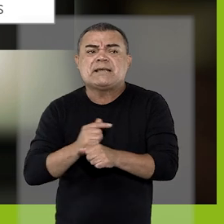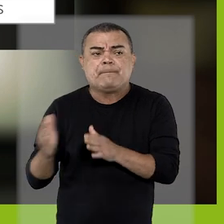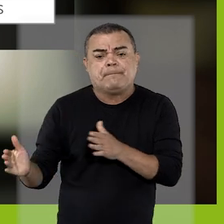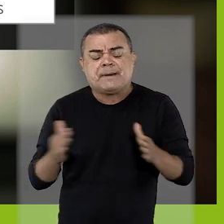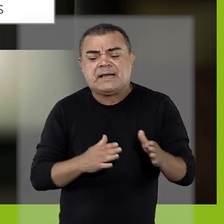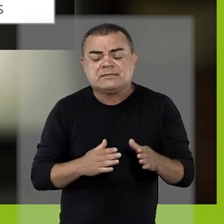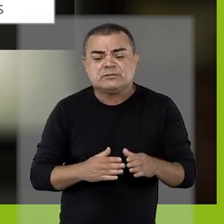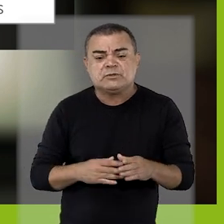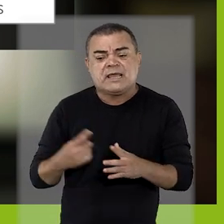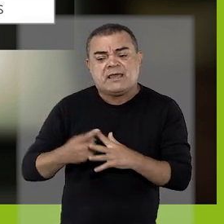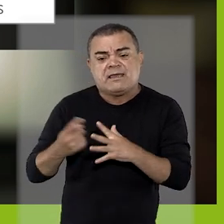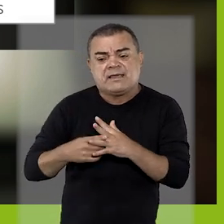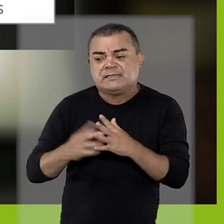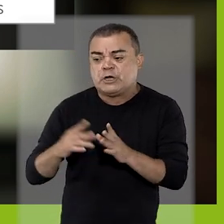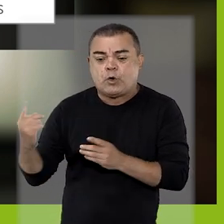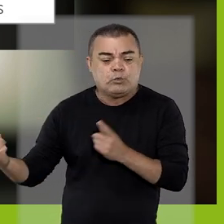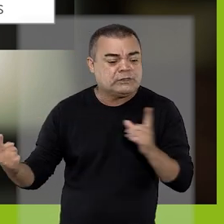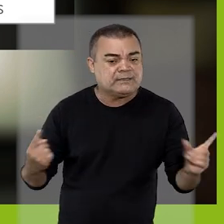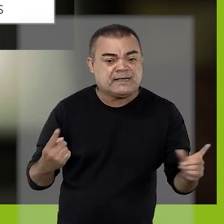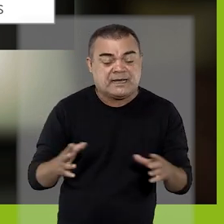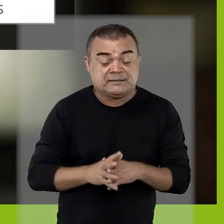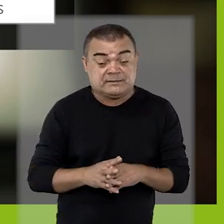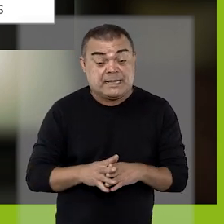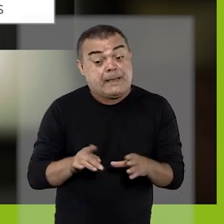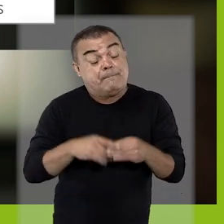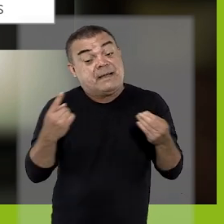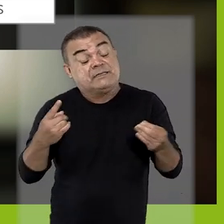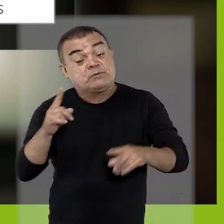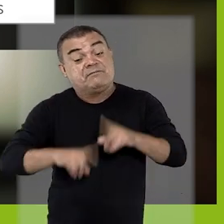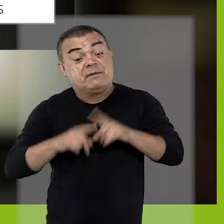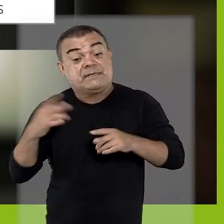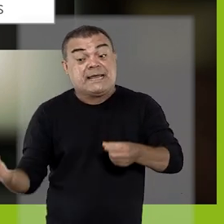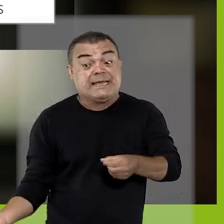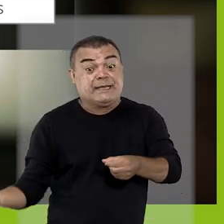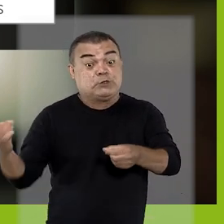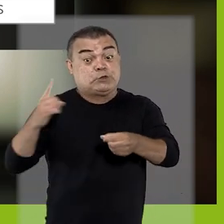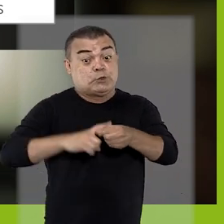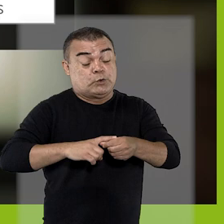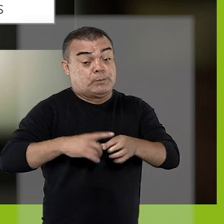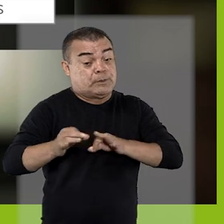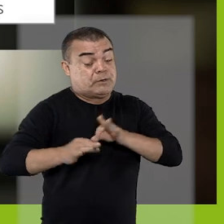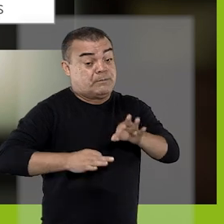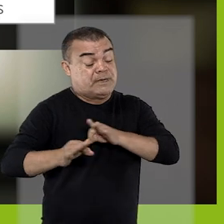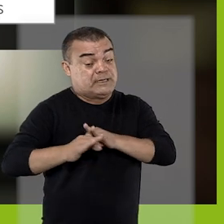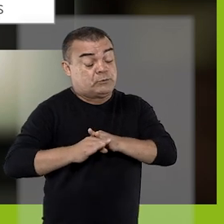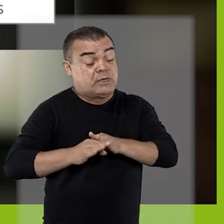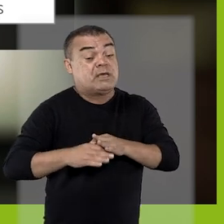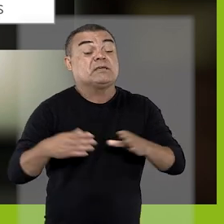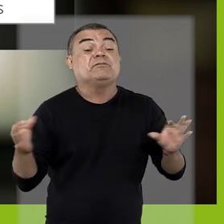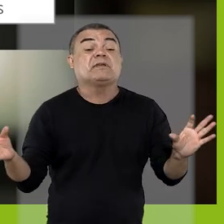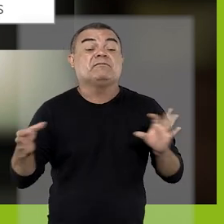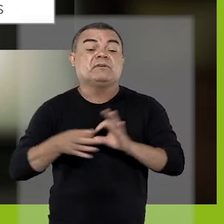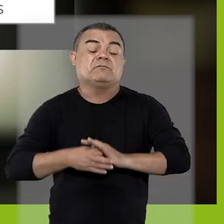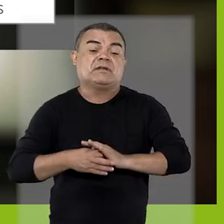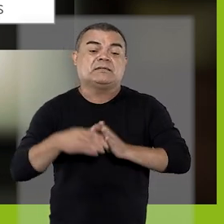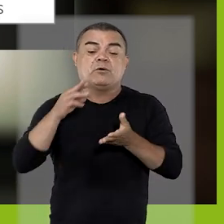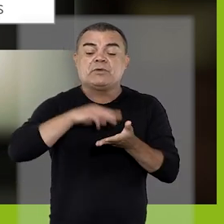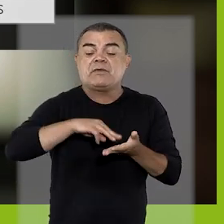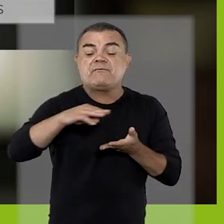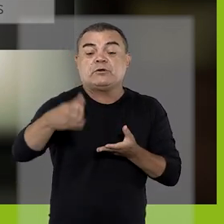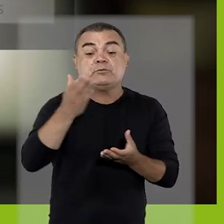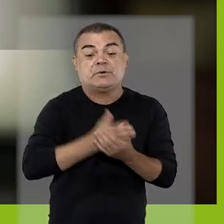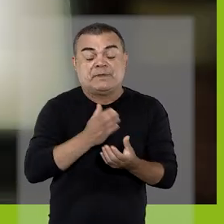unidades. Mas isso é feito por meio da ferramenta Retorno Programado e fica vinculado ao envio do processo.